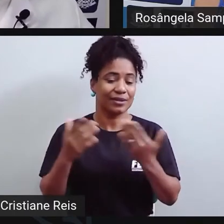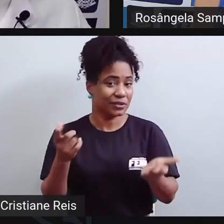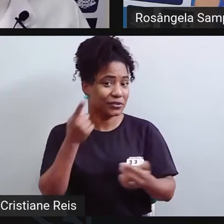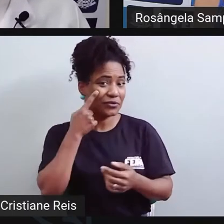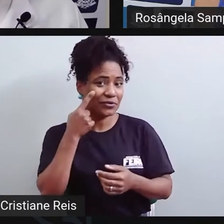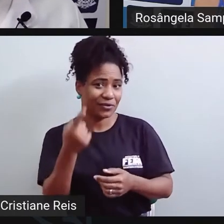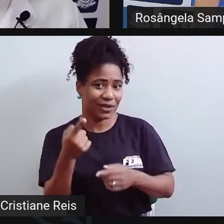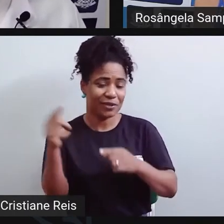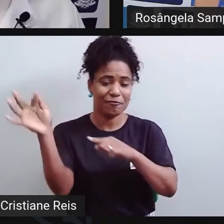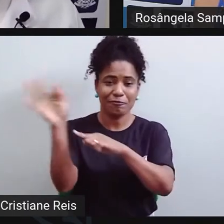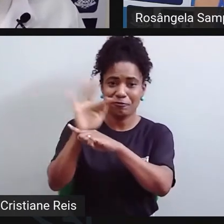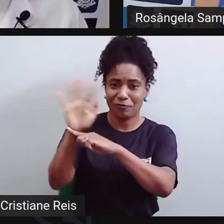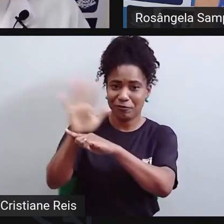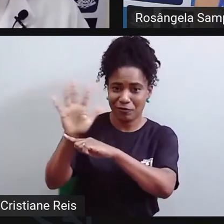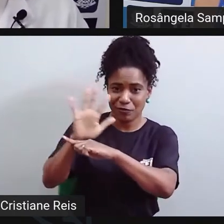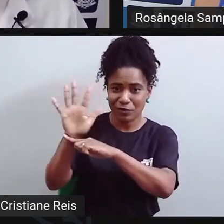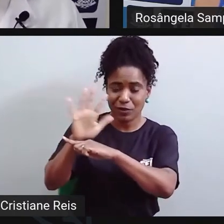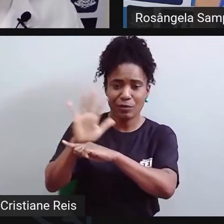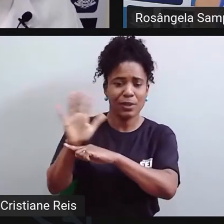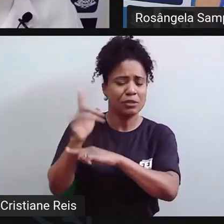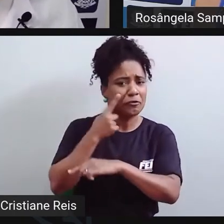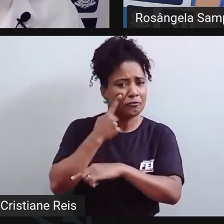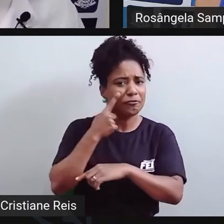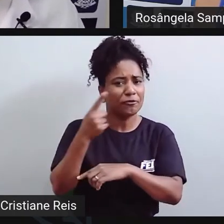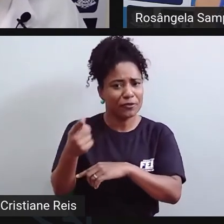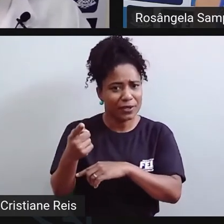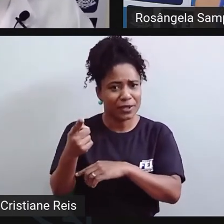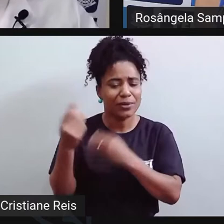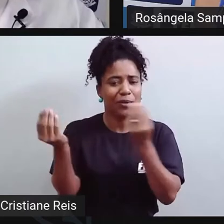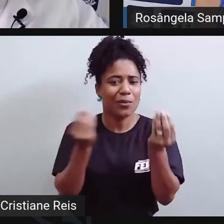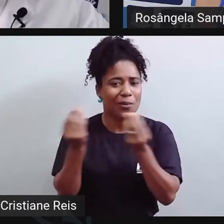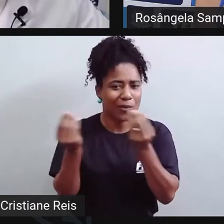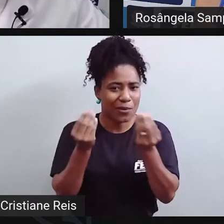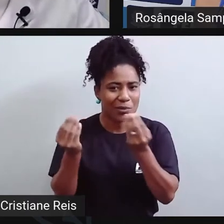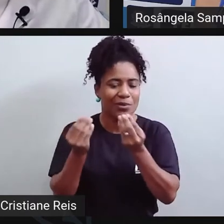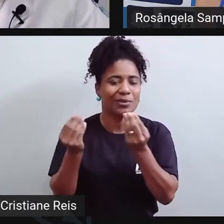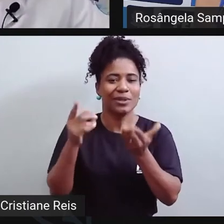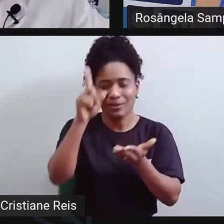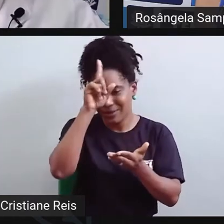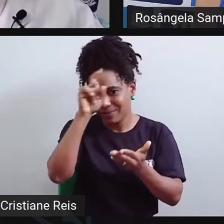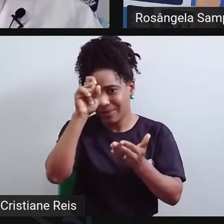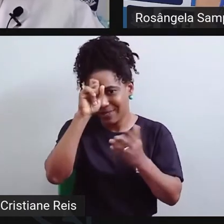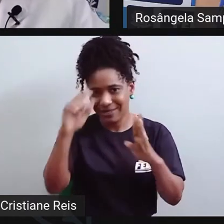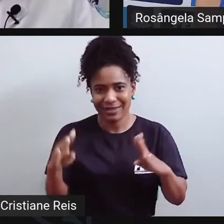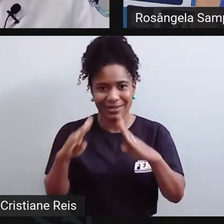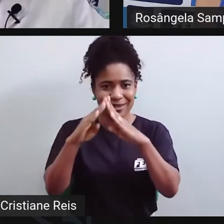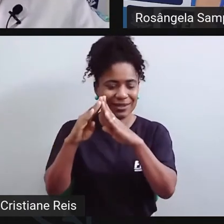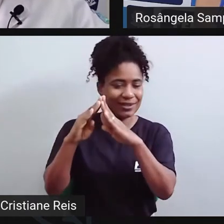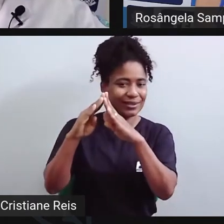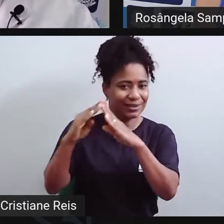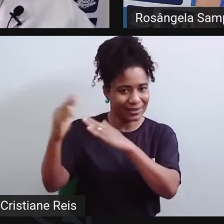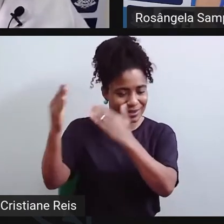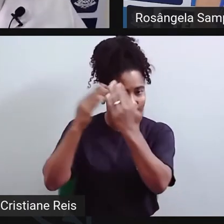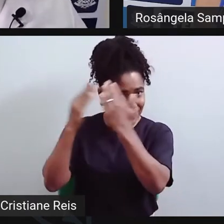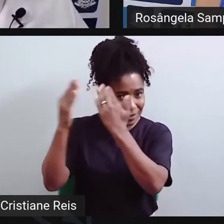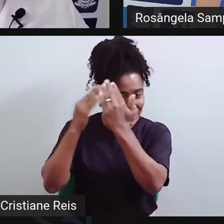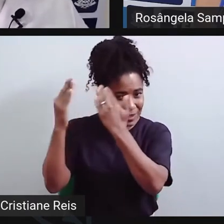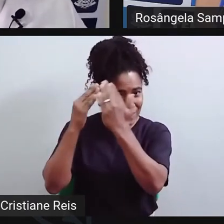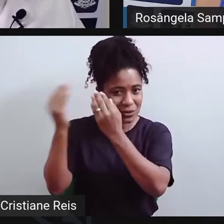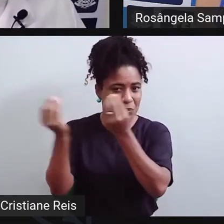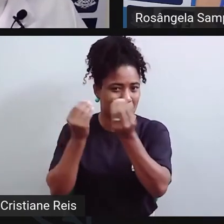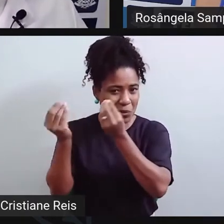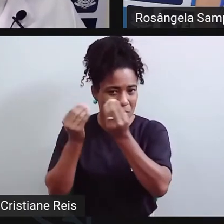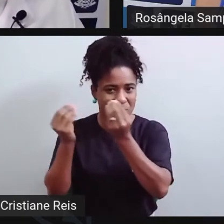relatos, que os tratamentos dentro desses hospitais psiquiátricos, com isolamento, eles eram bem